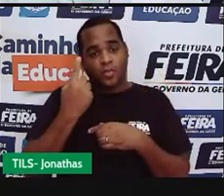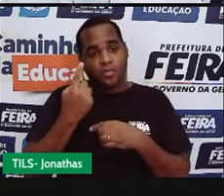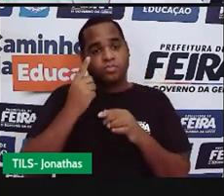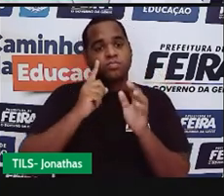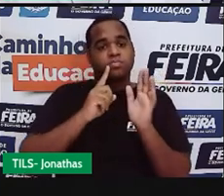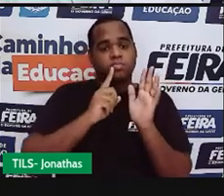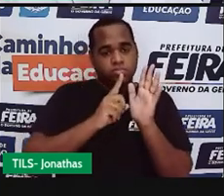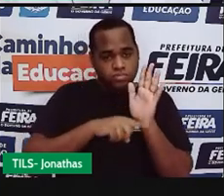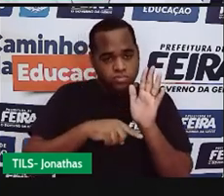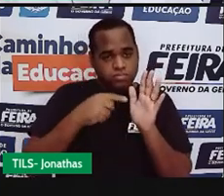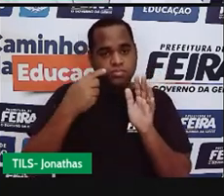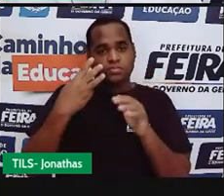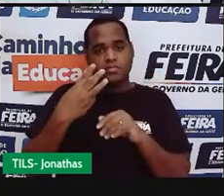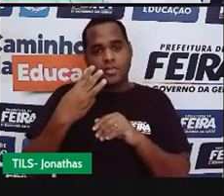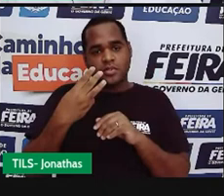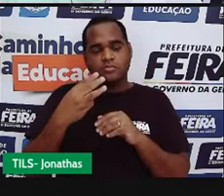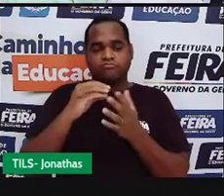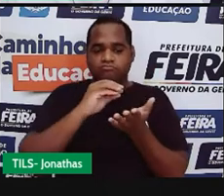que três que sobrou.